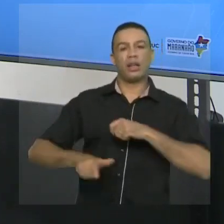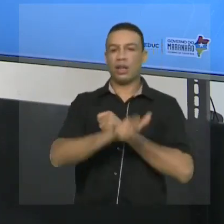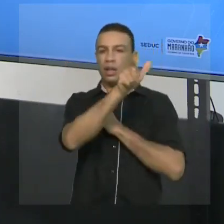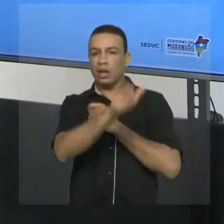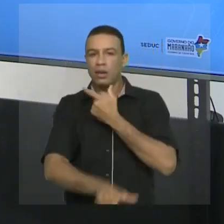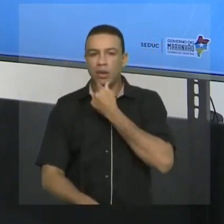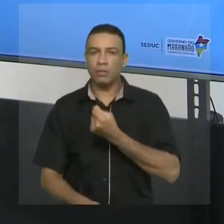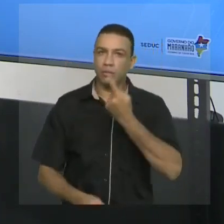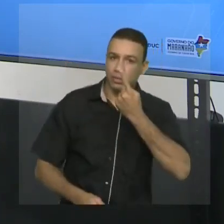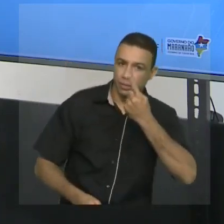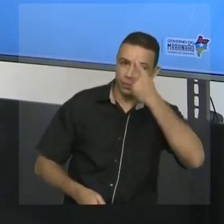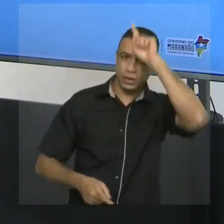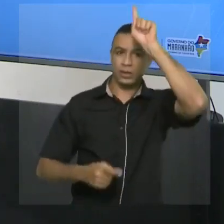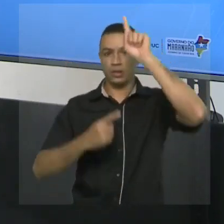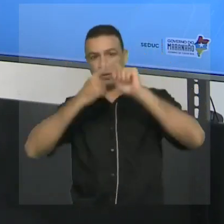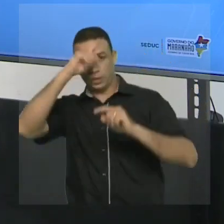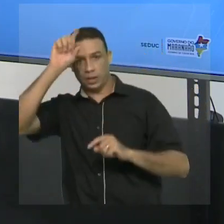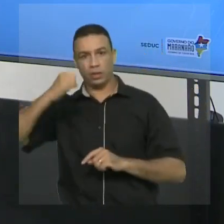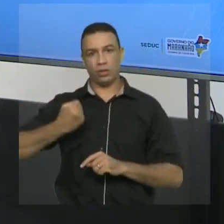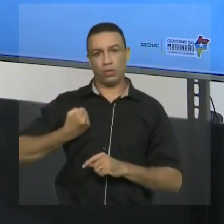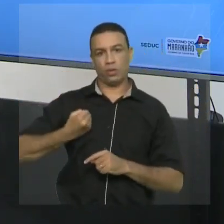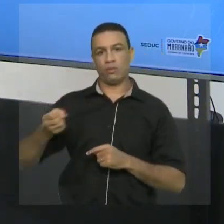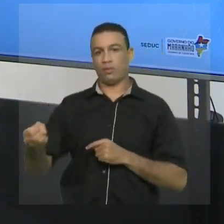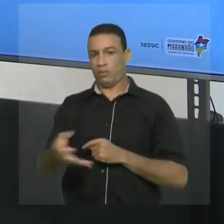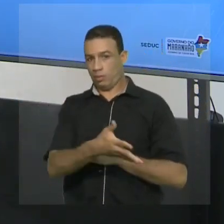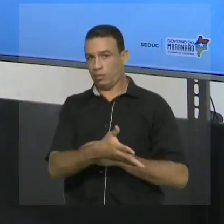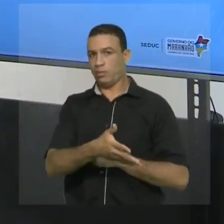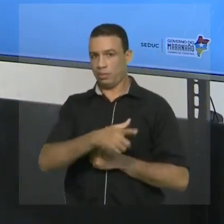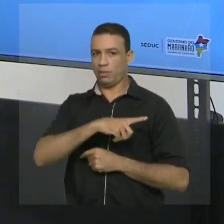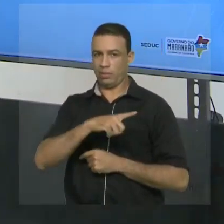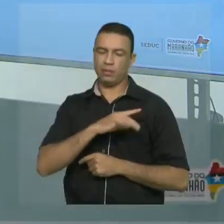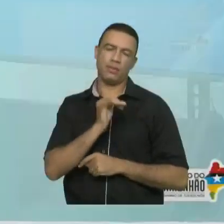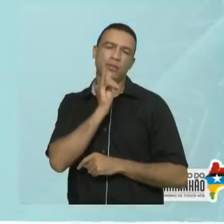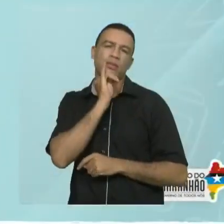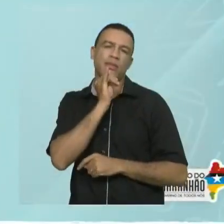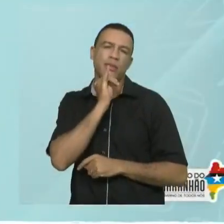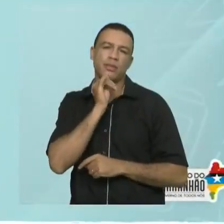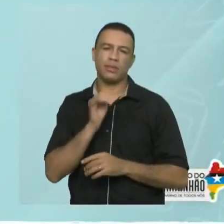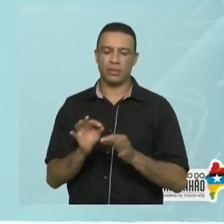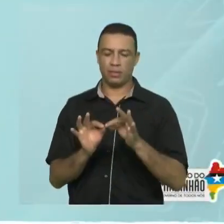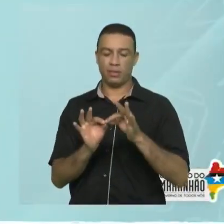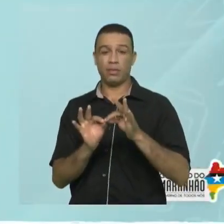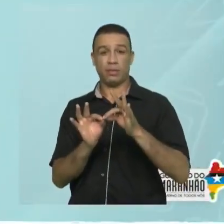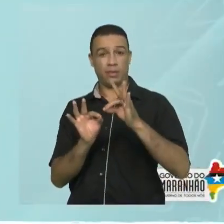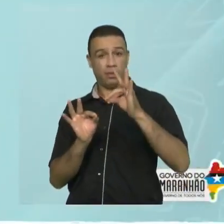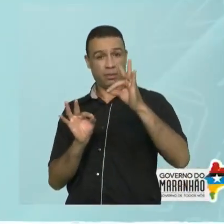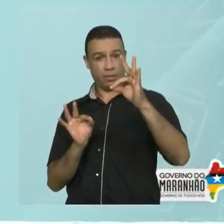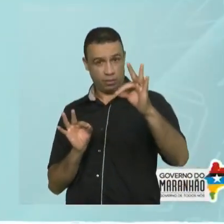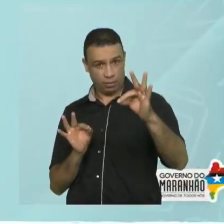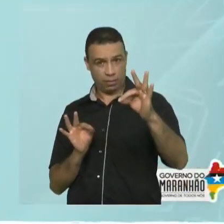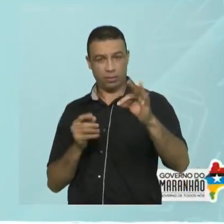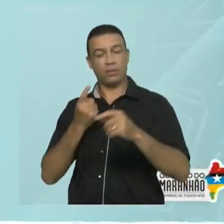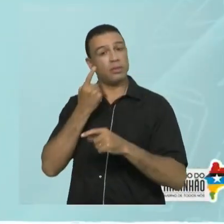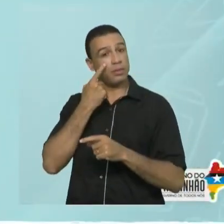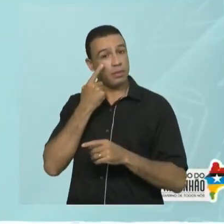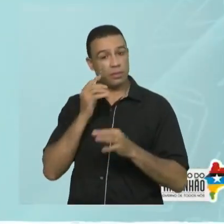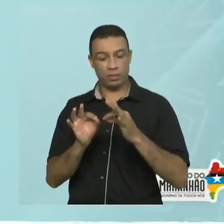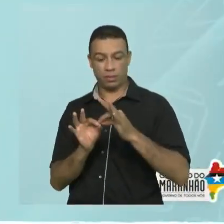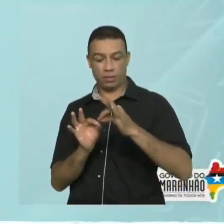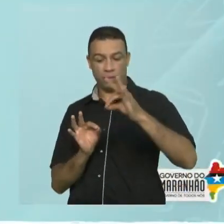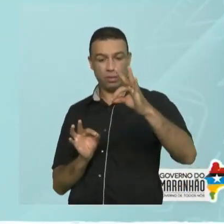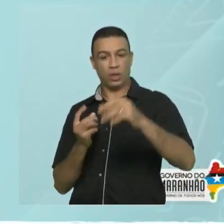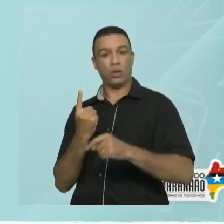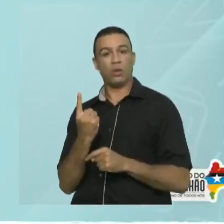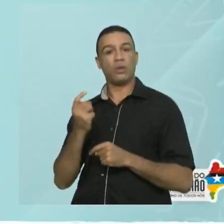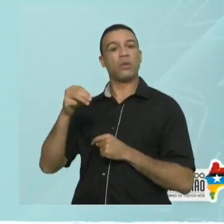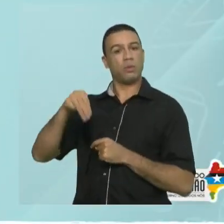novos números. Por exemplo, se eu pensar aqui em distância, eu posso ter uma distância de um metro,